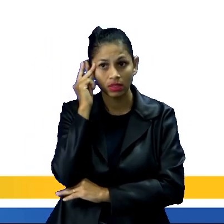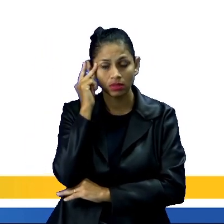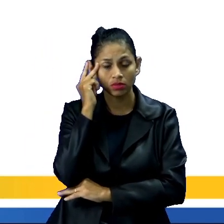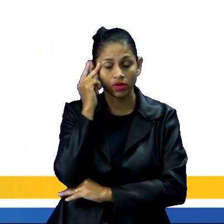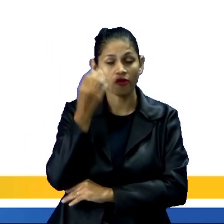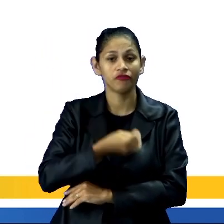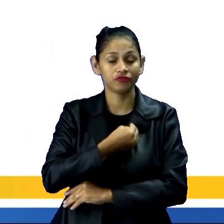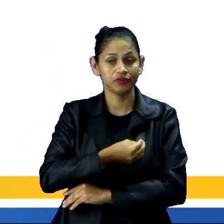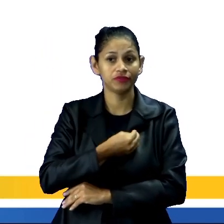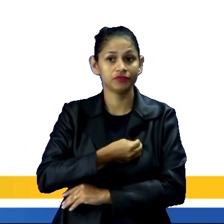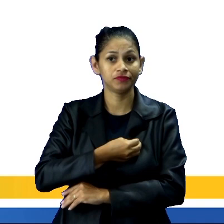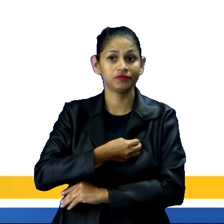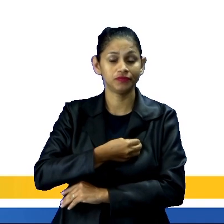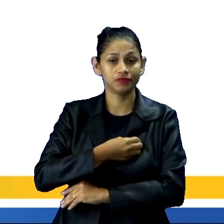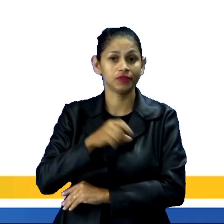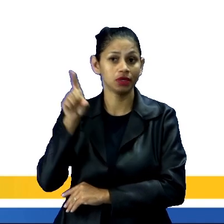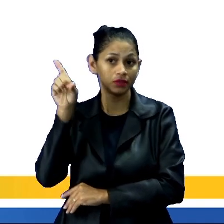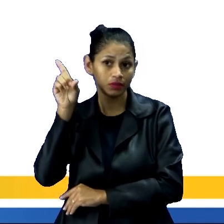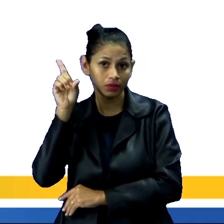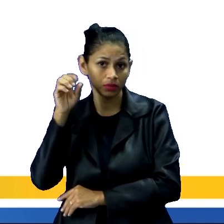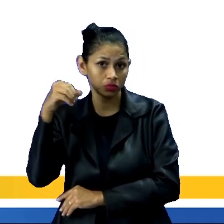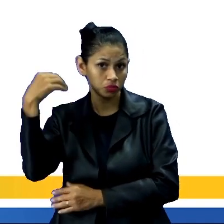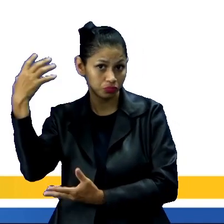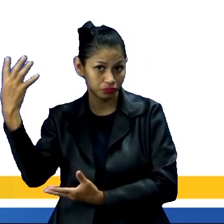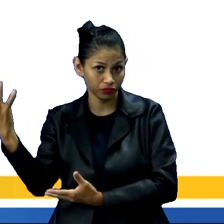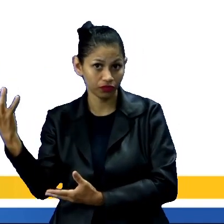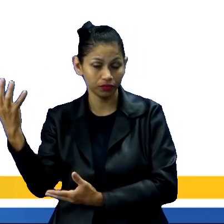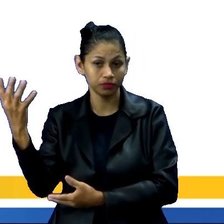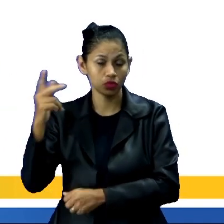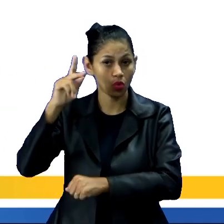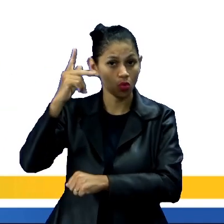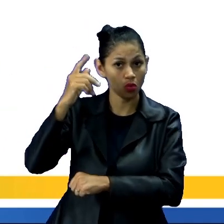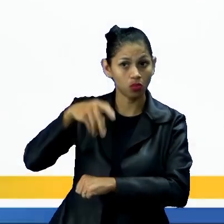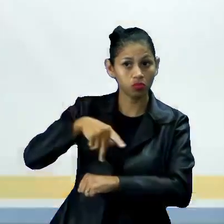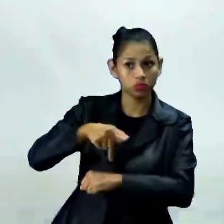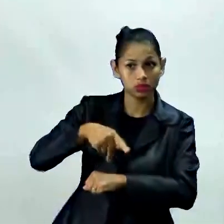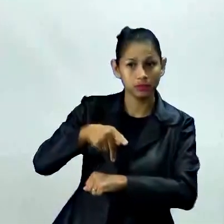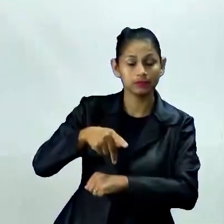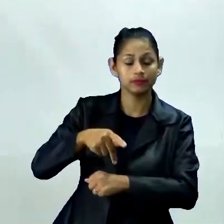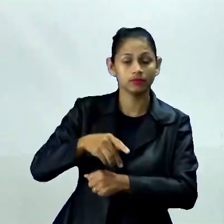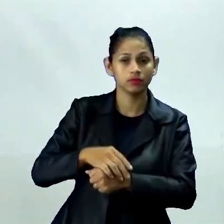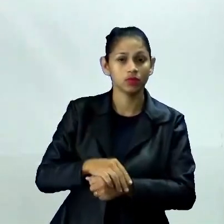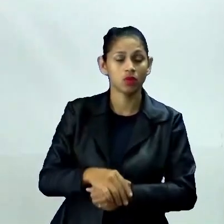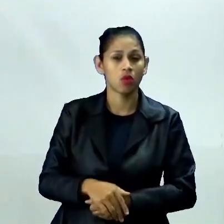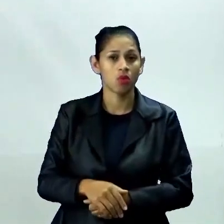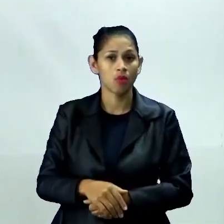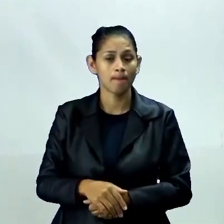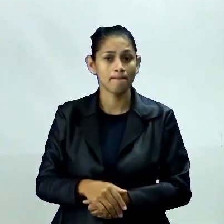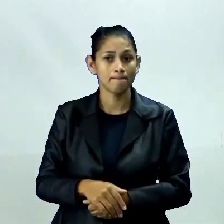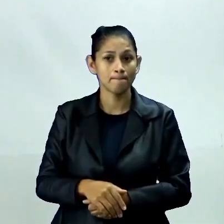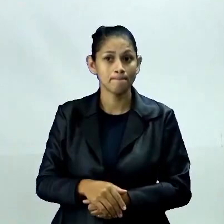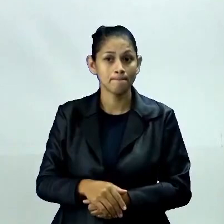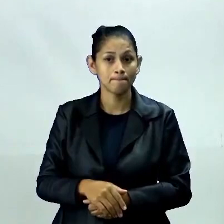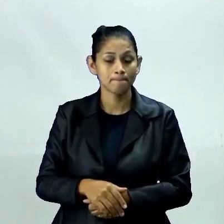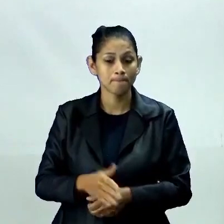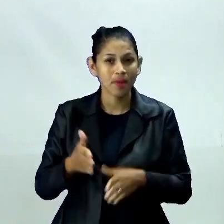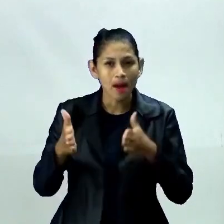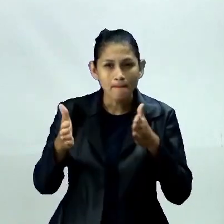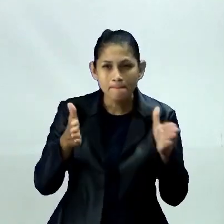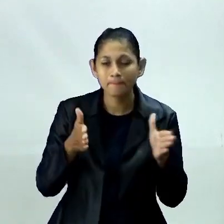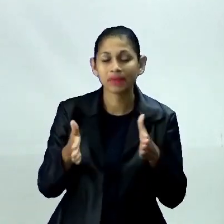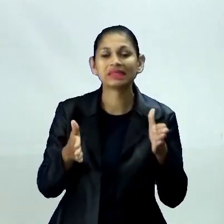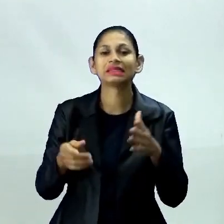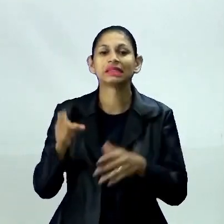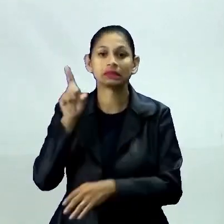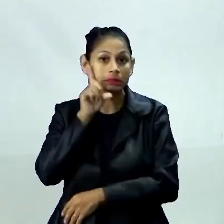metade viviam nos Estados Unidos. Então, olha só o motivo por que eles vão para esses países. Como falou o próprio texto, ou é